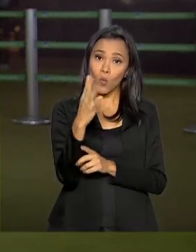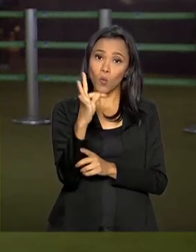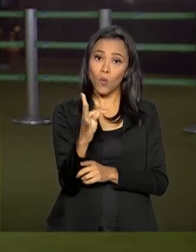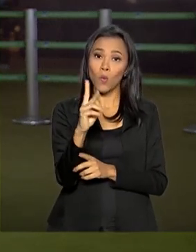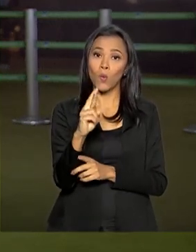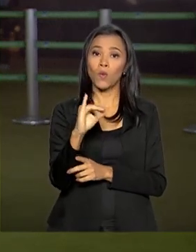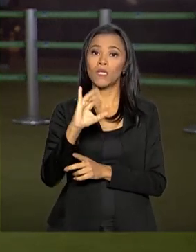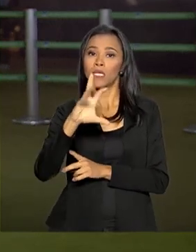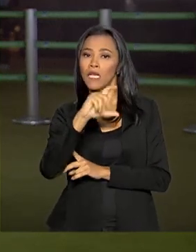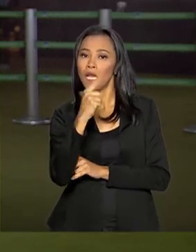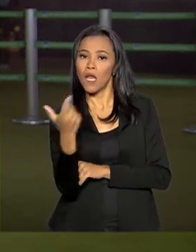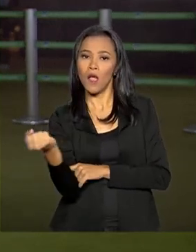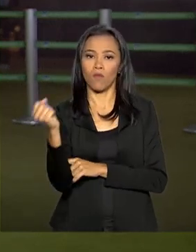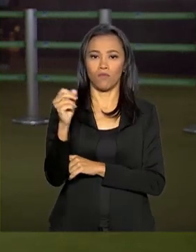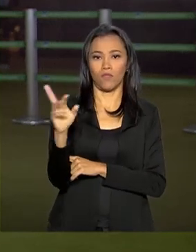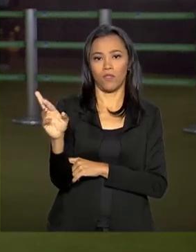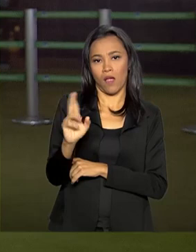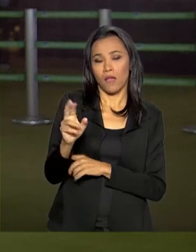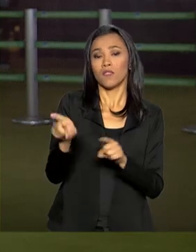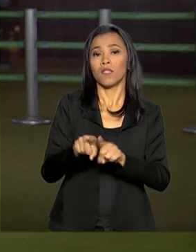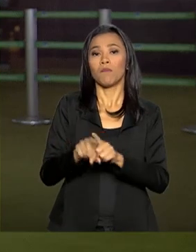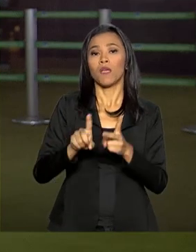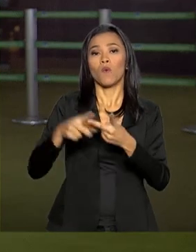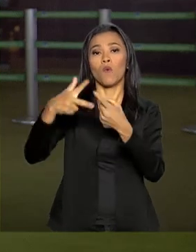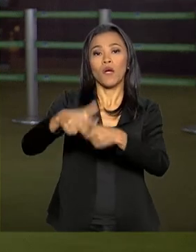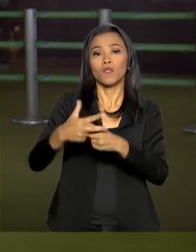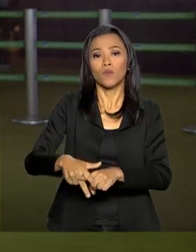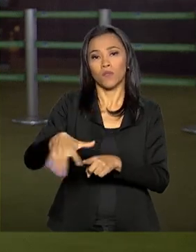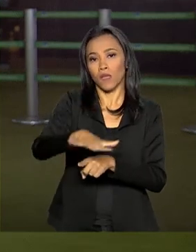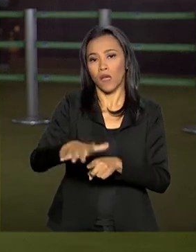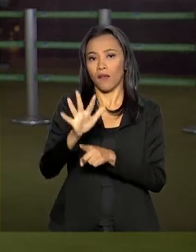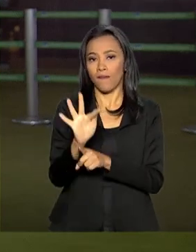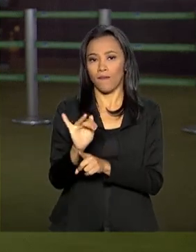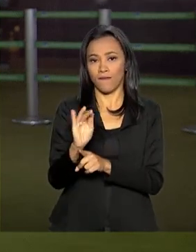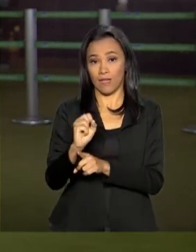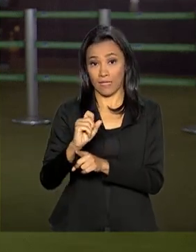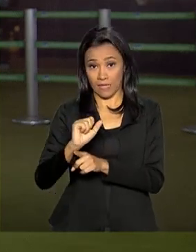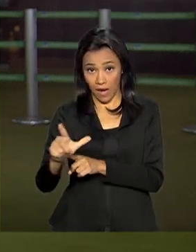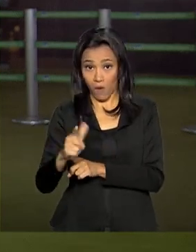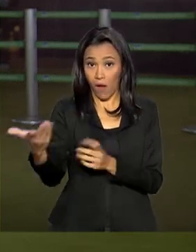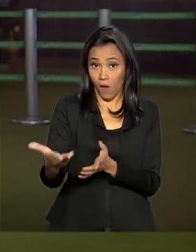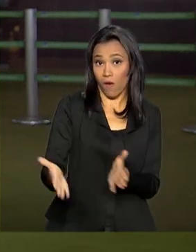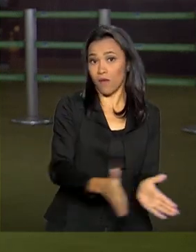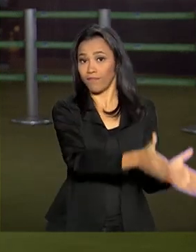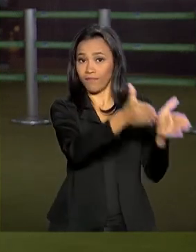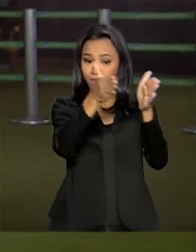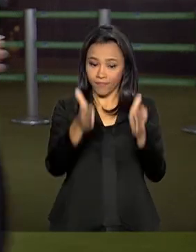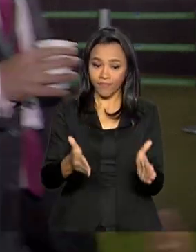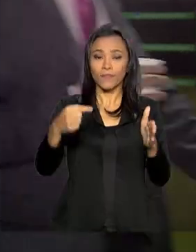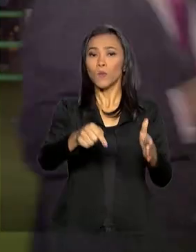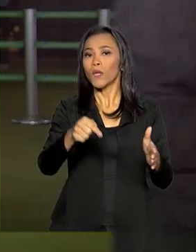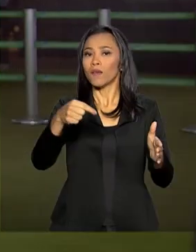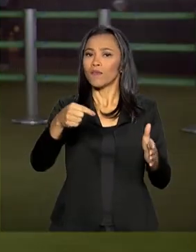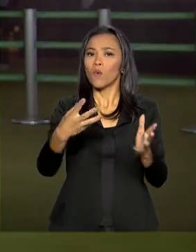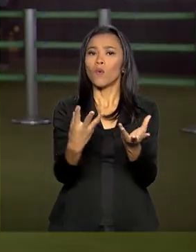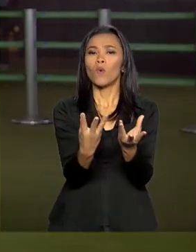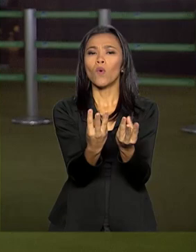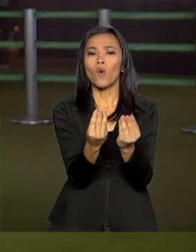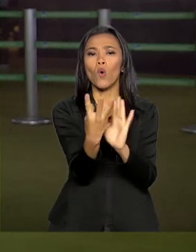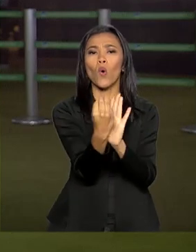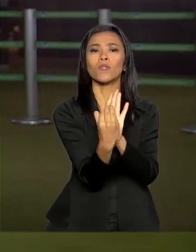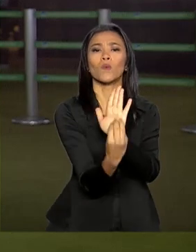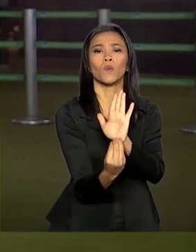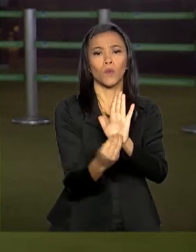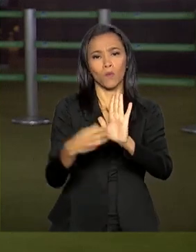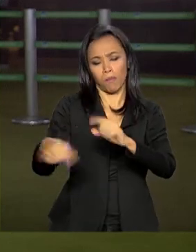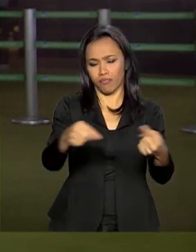fiscal. Com isso, a reforma entra agora na segunda fase aqui na Câmara, que é a discussão propriamente dita do conteúdo. Isso